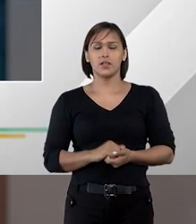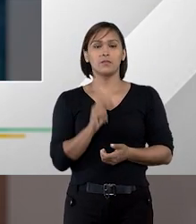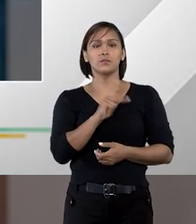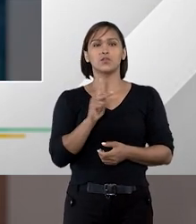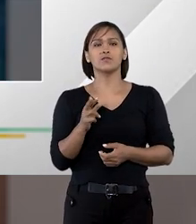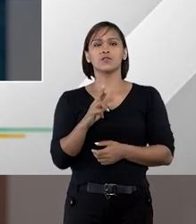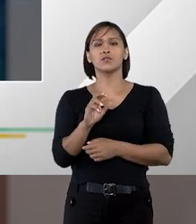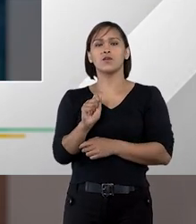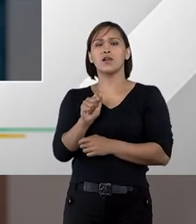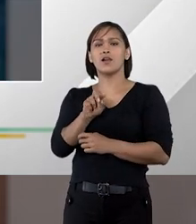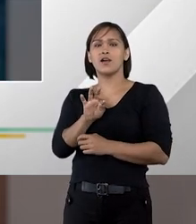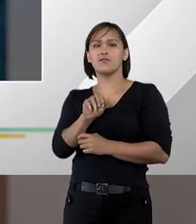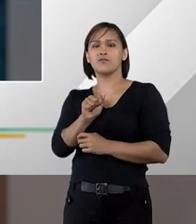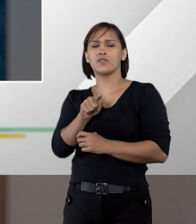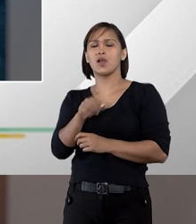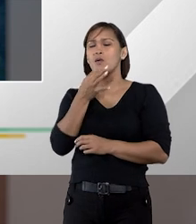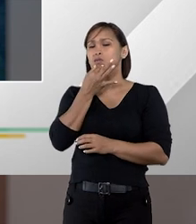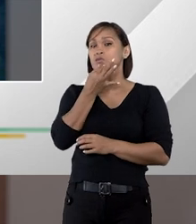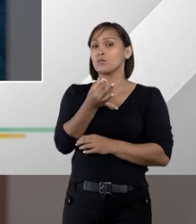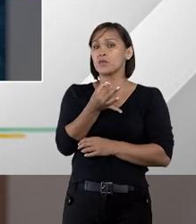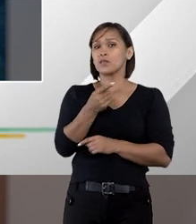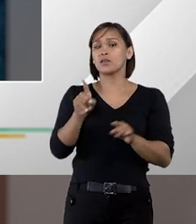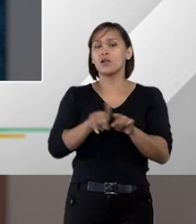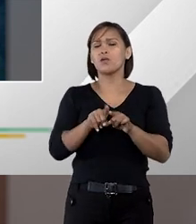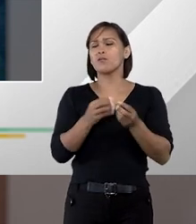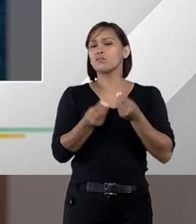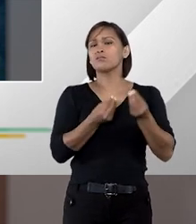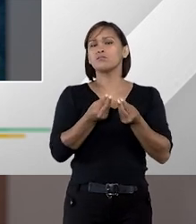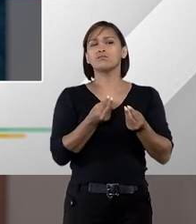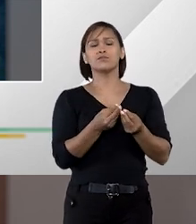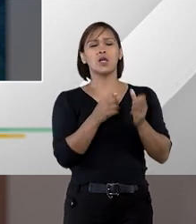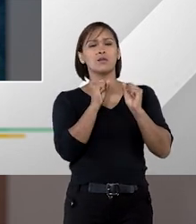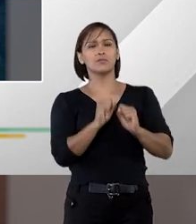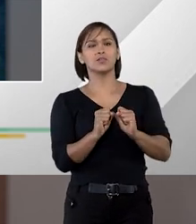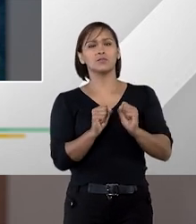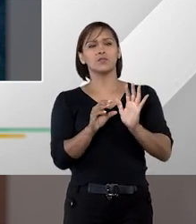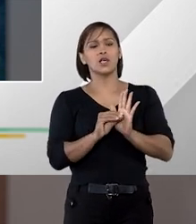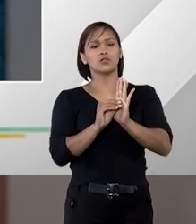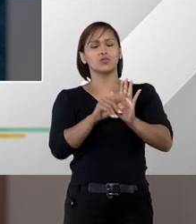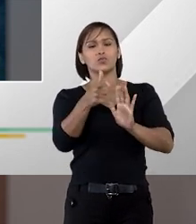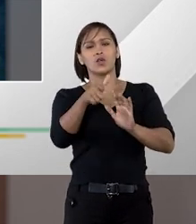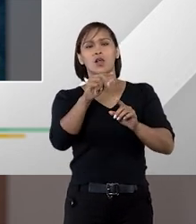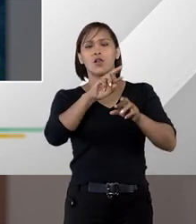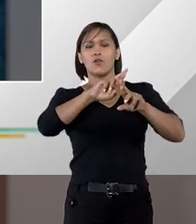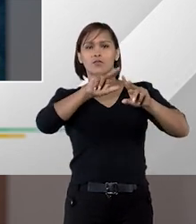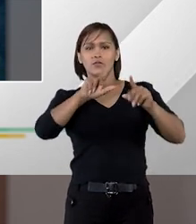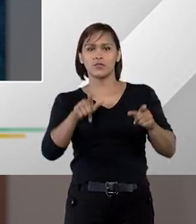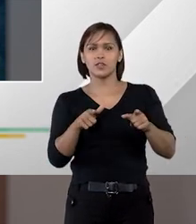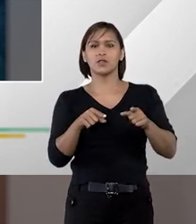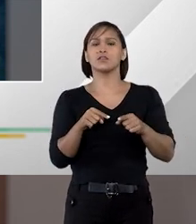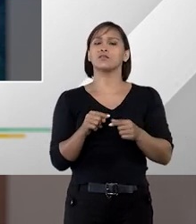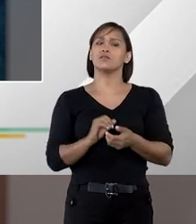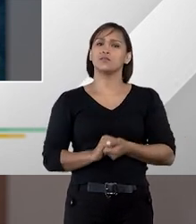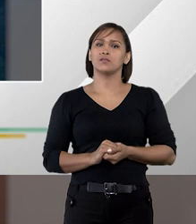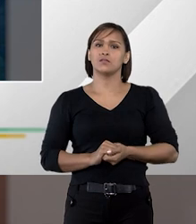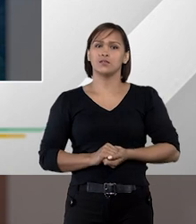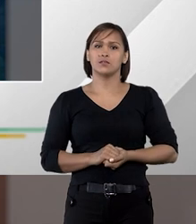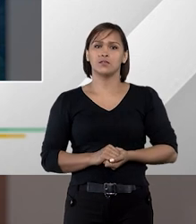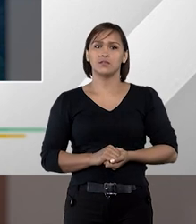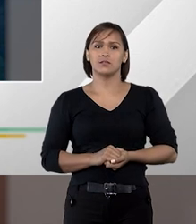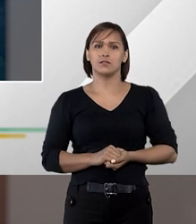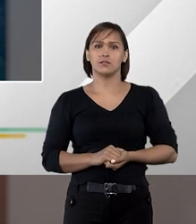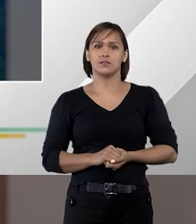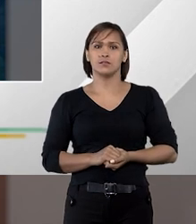Professor Rafael então qual a sua opinião sobre essa questão e a possibilidade de adoção de meios alternativos para resolução de demandas